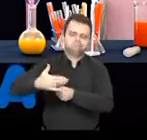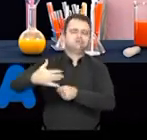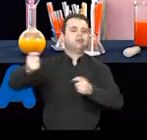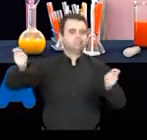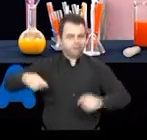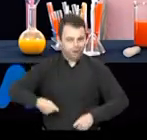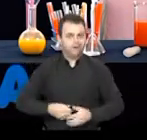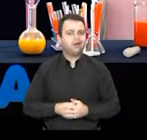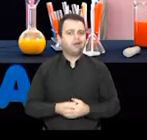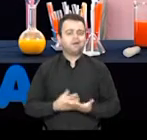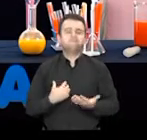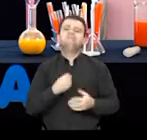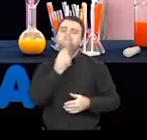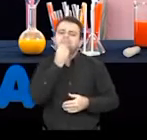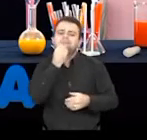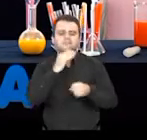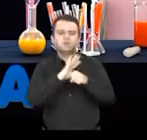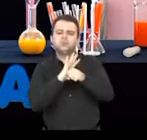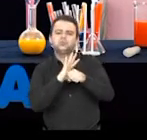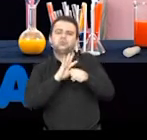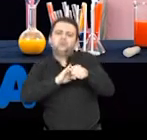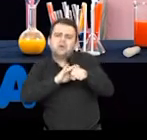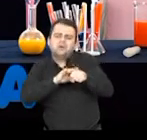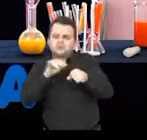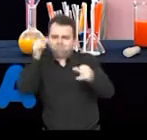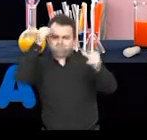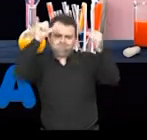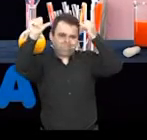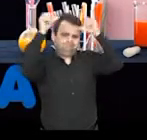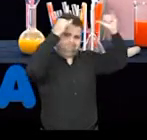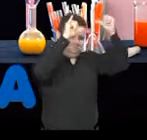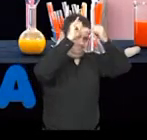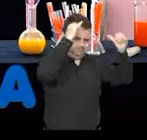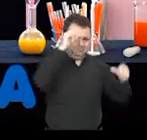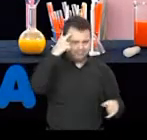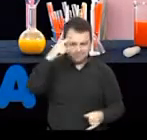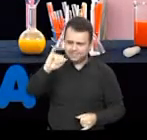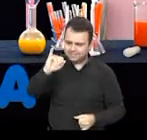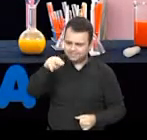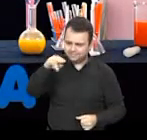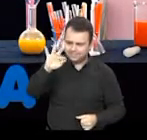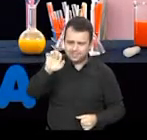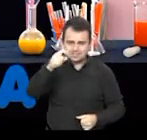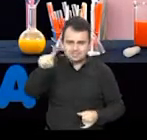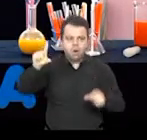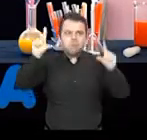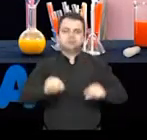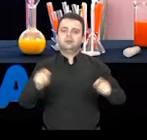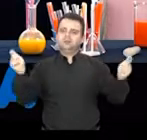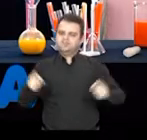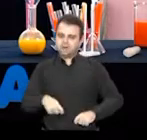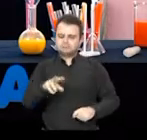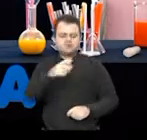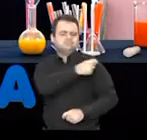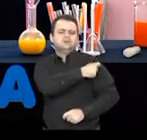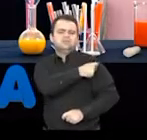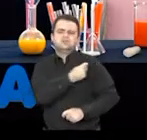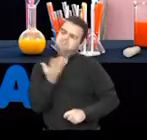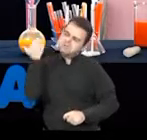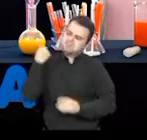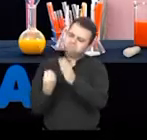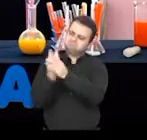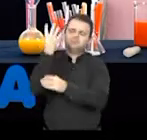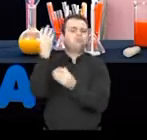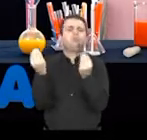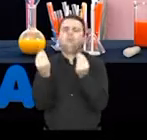são importantes para prevenir doenças infecciosas. Pois é, vou contar para vocês a historinha de onde a vacina